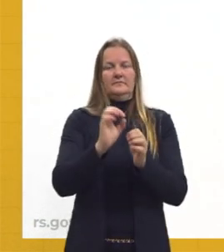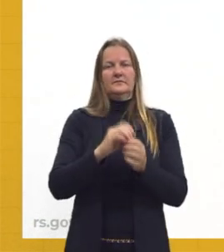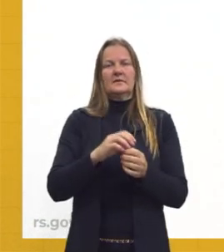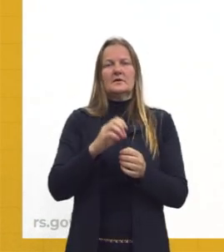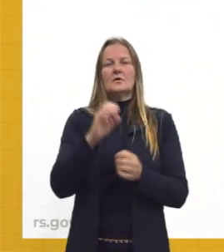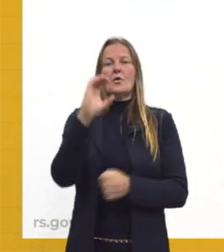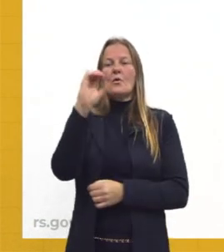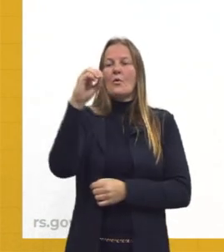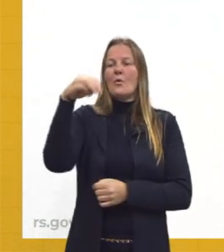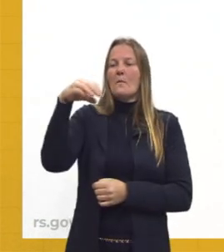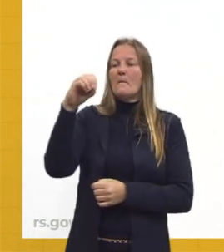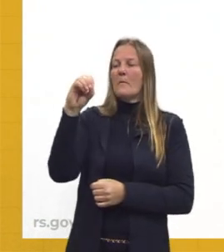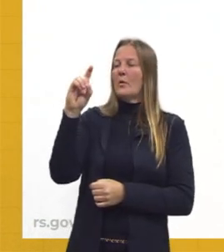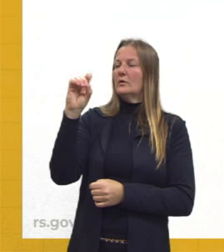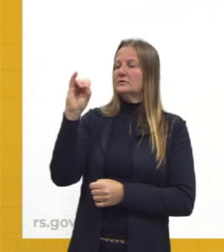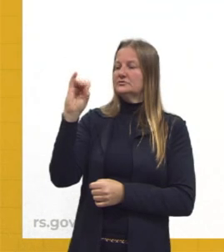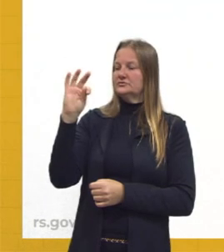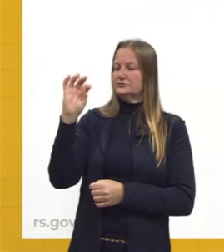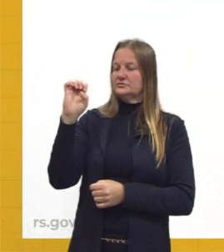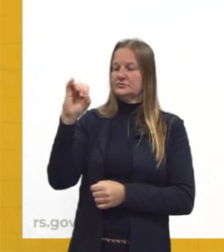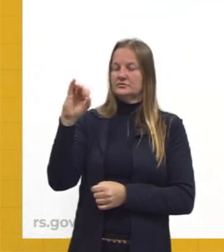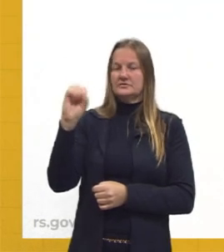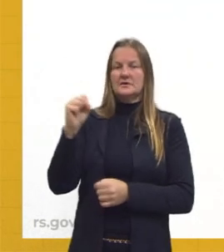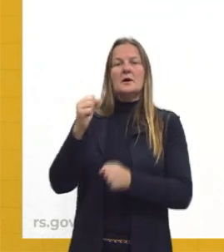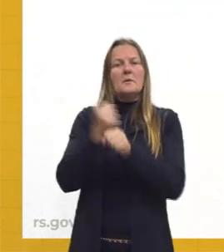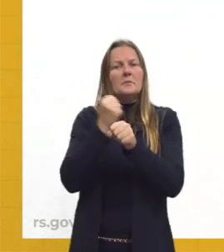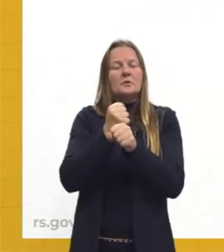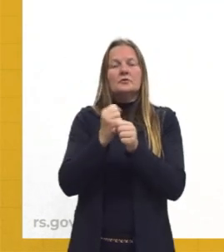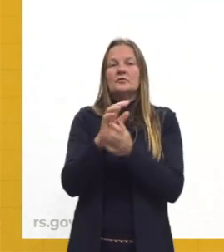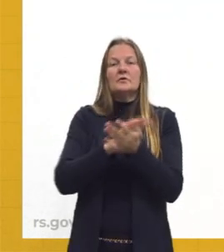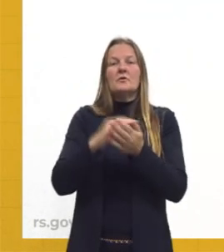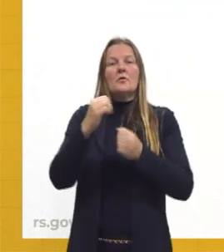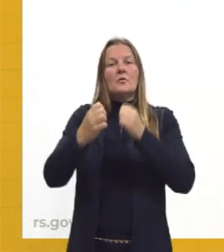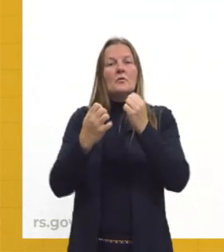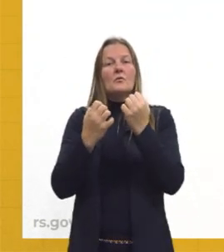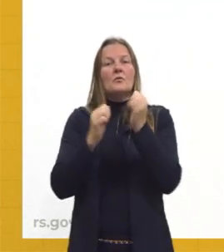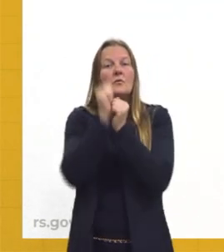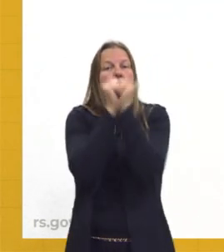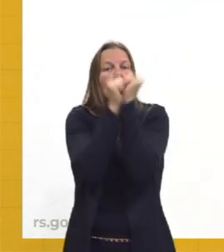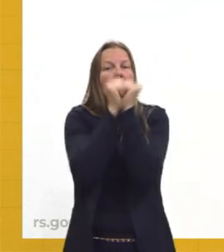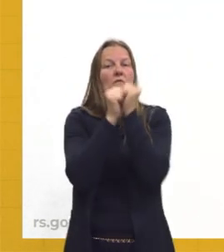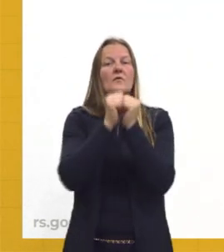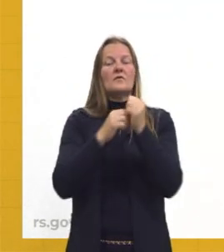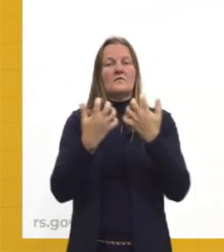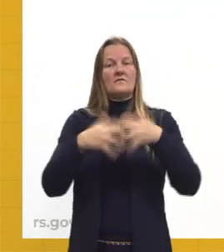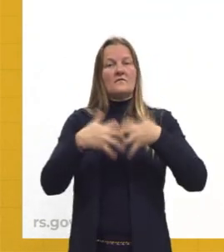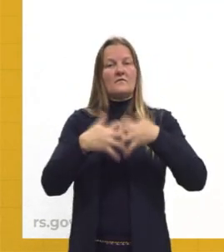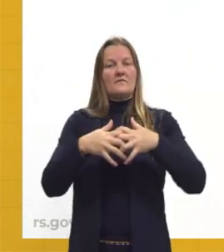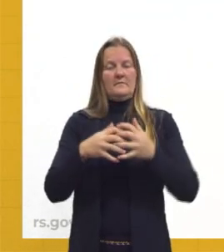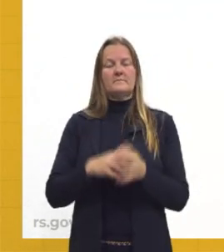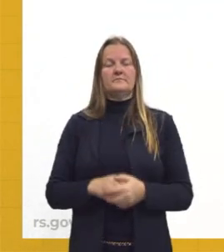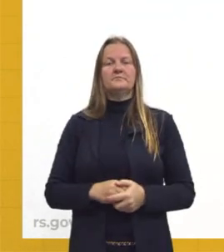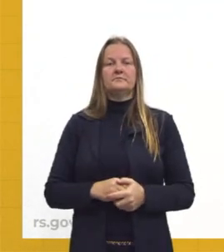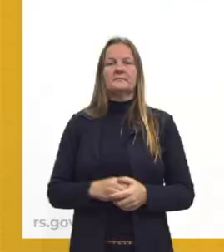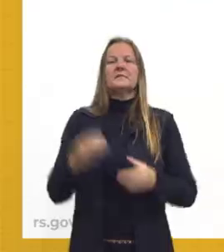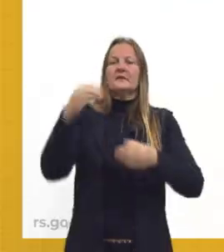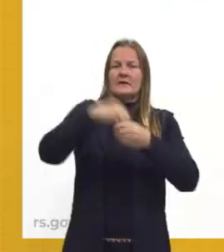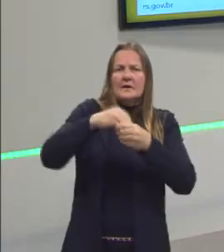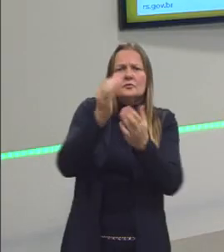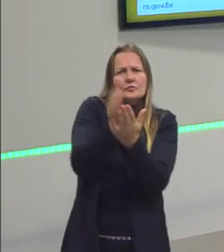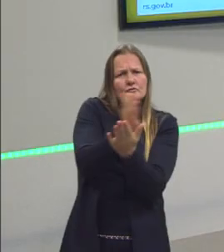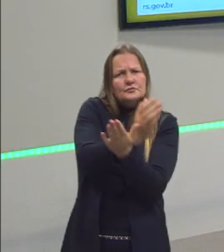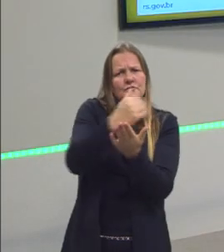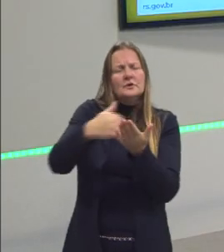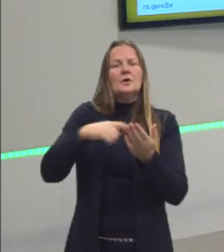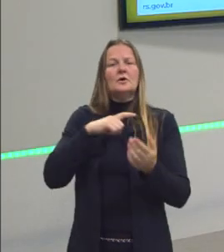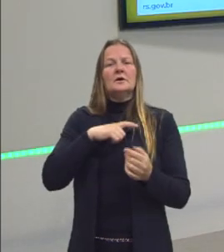commodities são justamente esses produtos, né, que não recebem beneficiamento. E dentro dessa divisão também